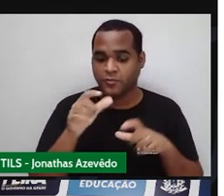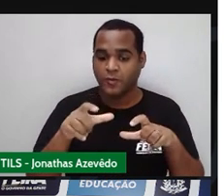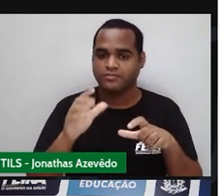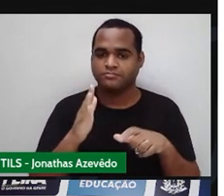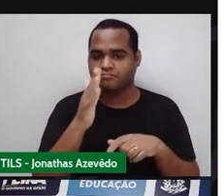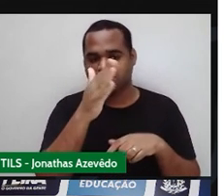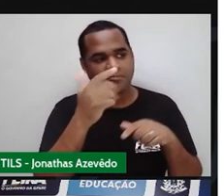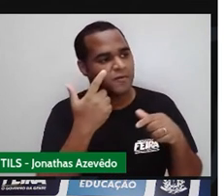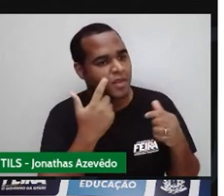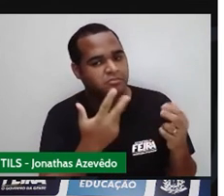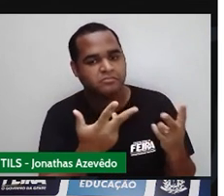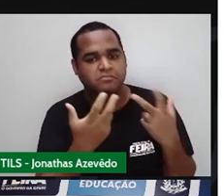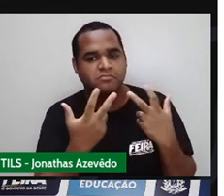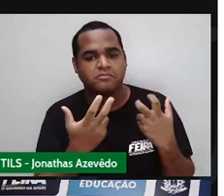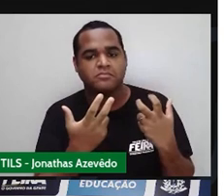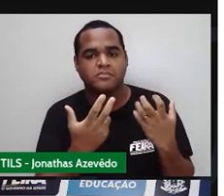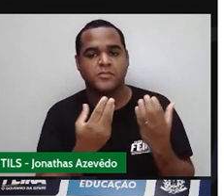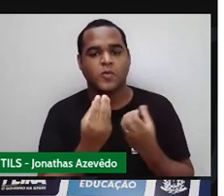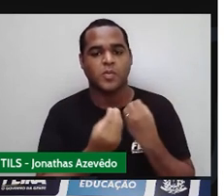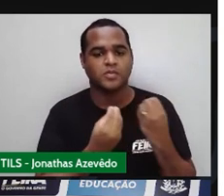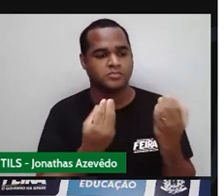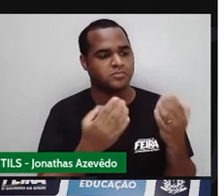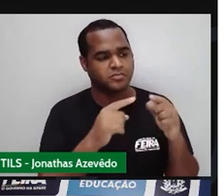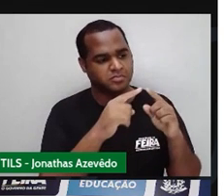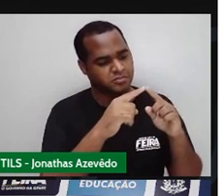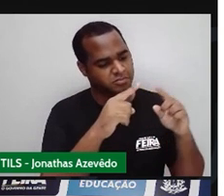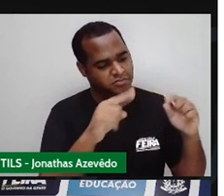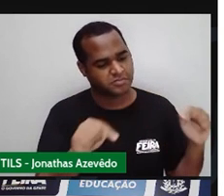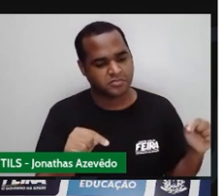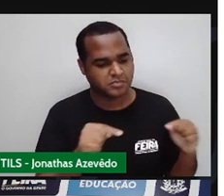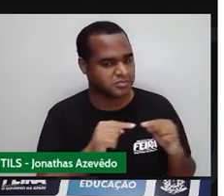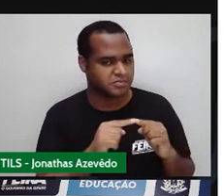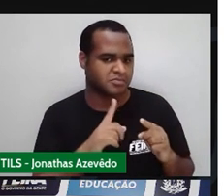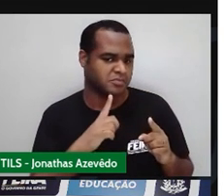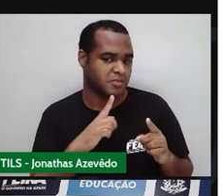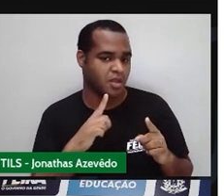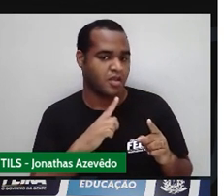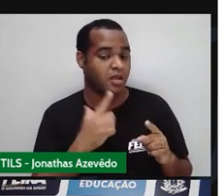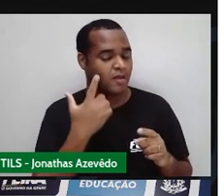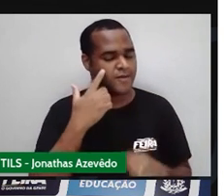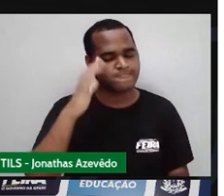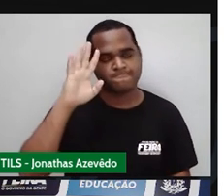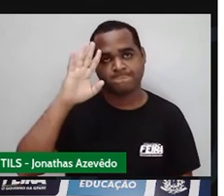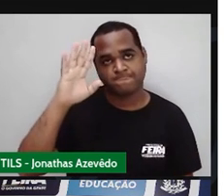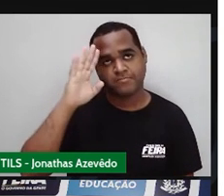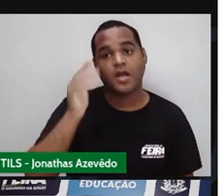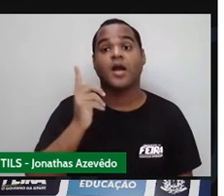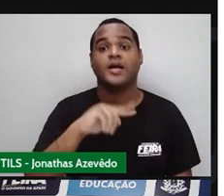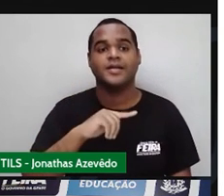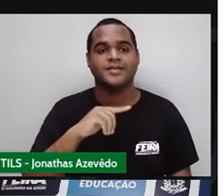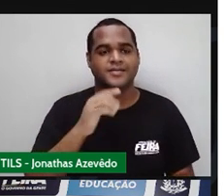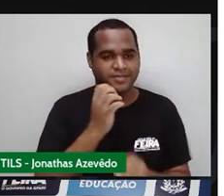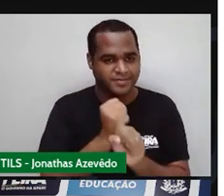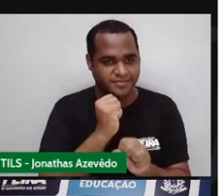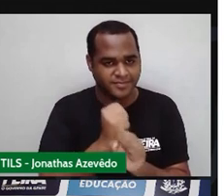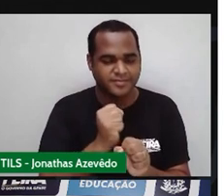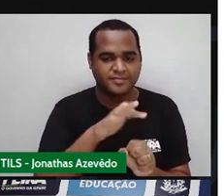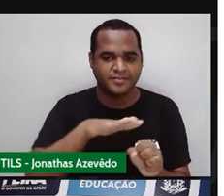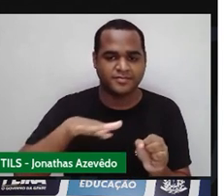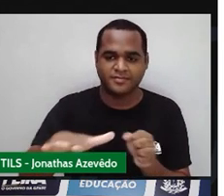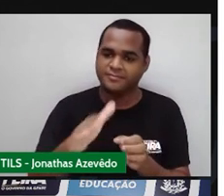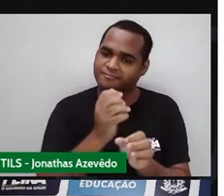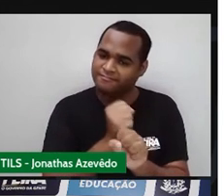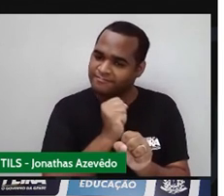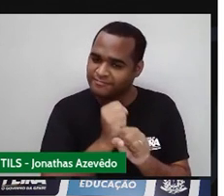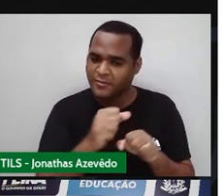passar e ver alguma coisa com o formato de um trapézio, você já pensa que dá para calcular a área daquele trapézio da